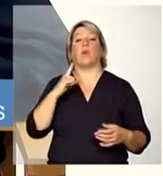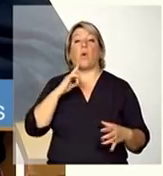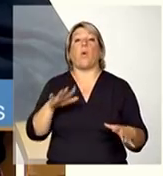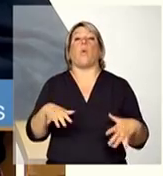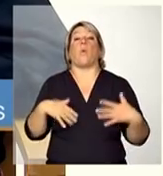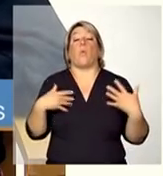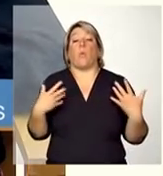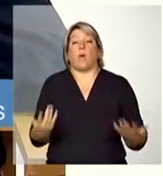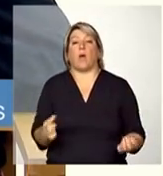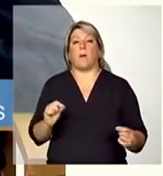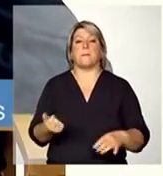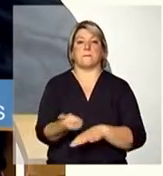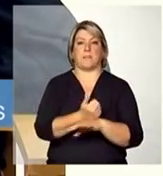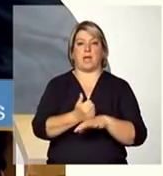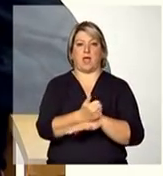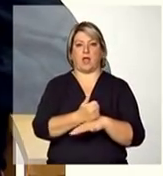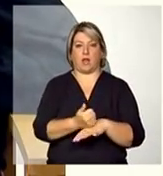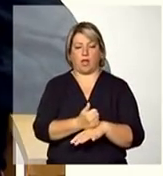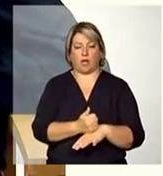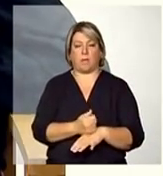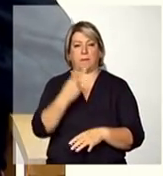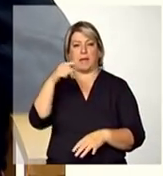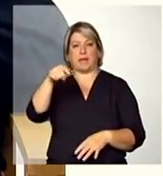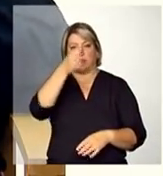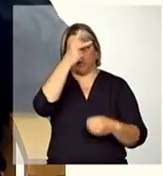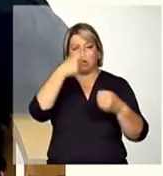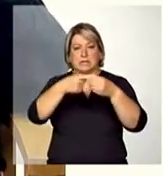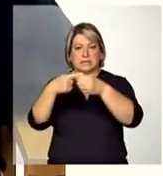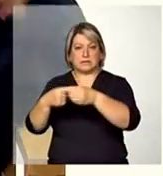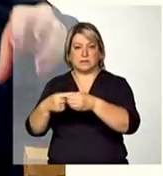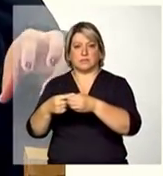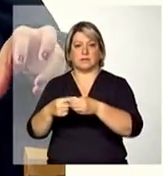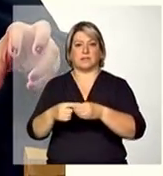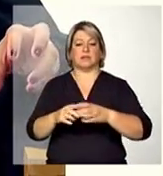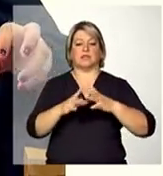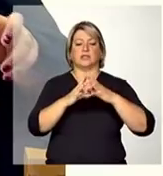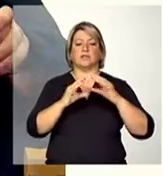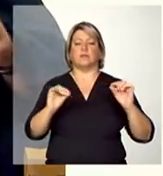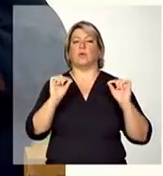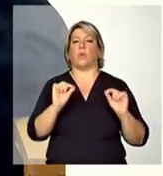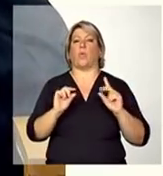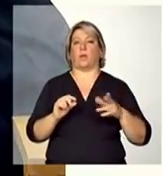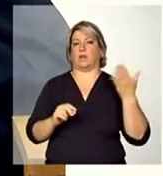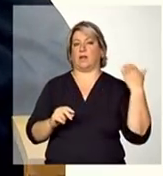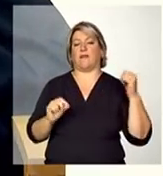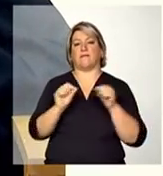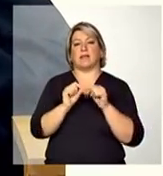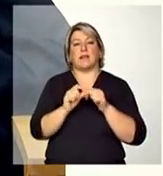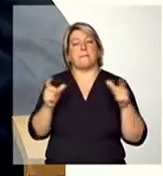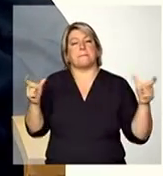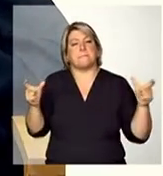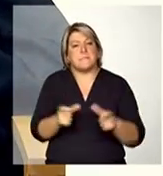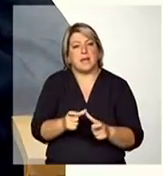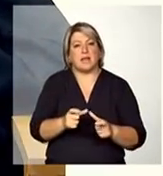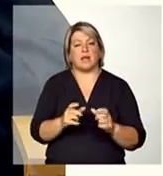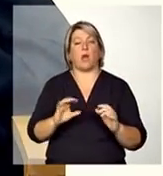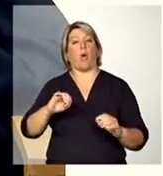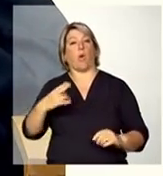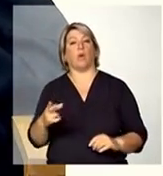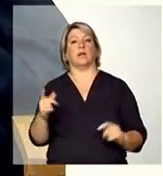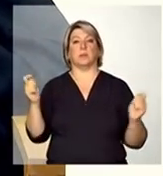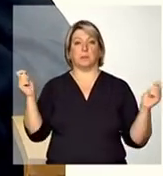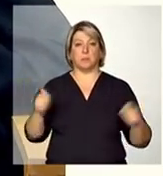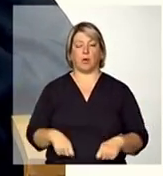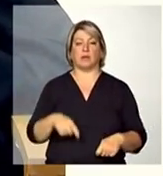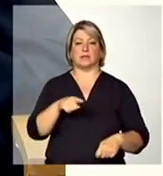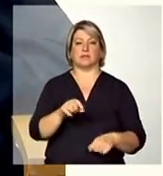nós vamos precisar realmente desmontar esse desenho que já existe fazer novas unidades menores ou se a gente tem capacidade de reordenar esse